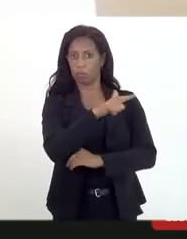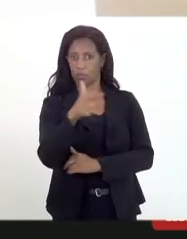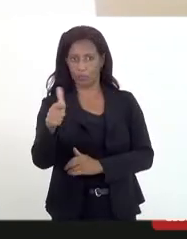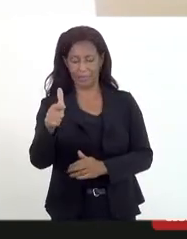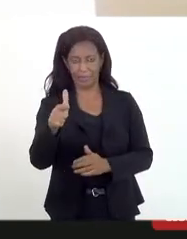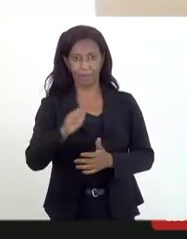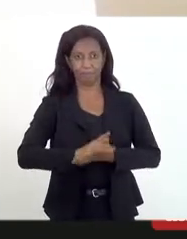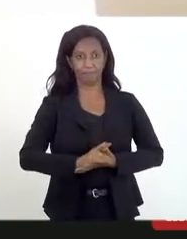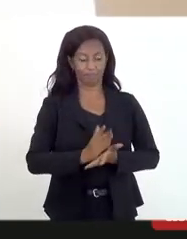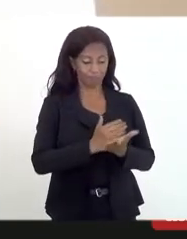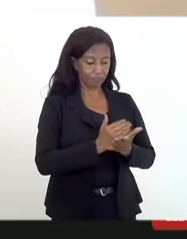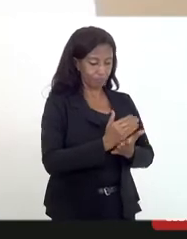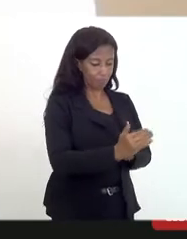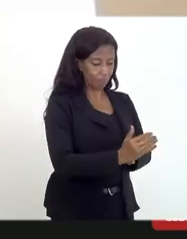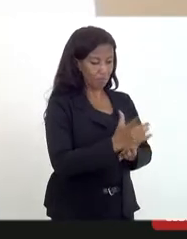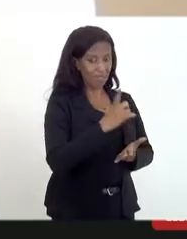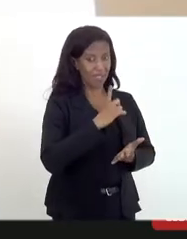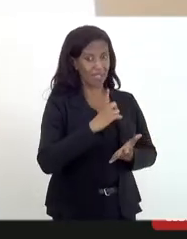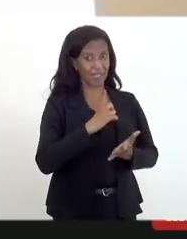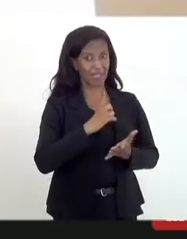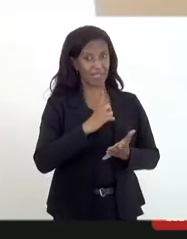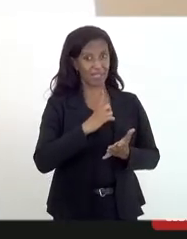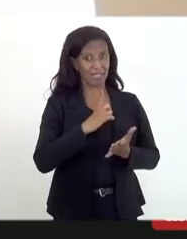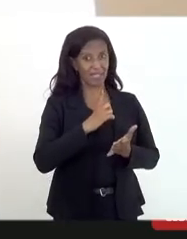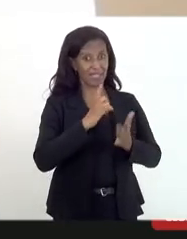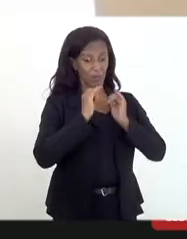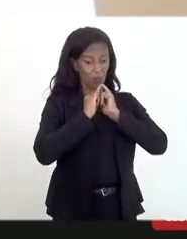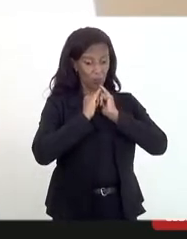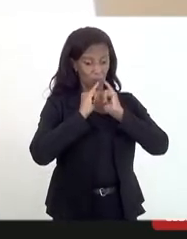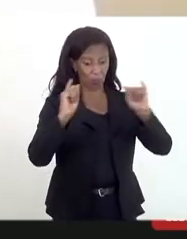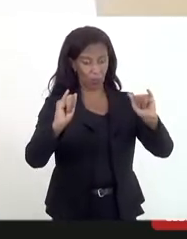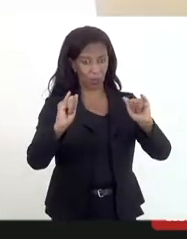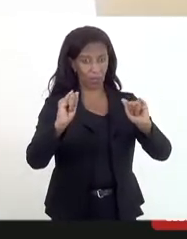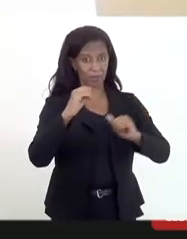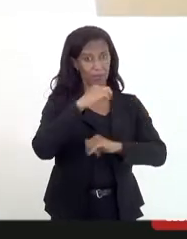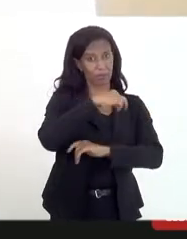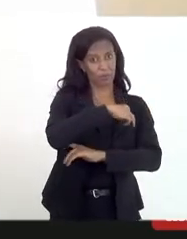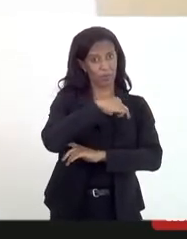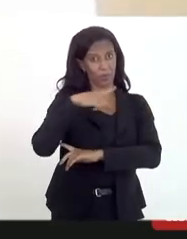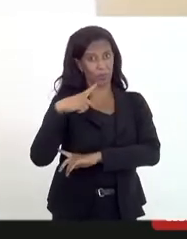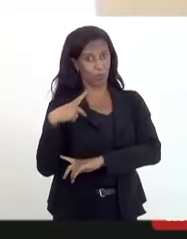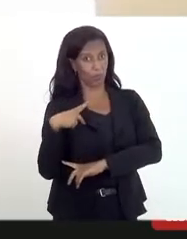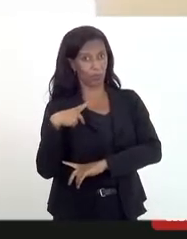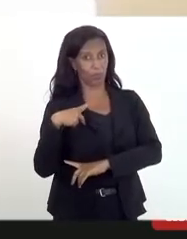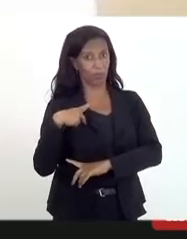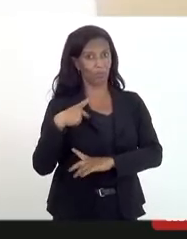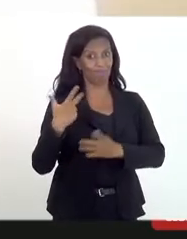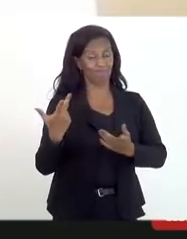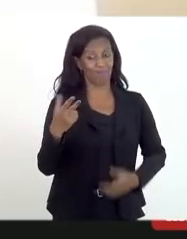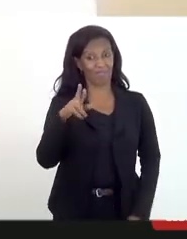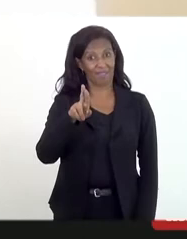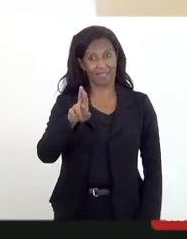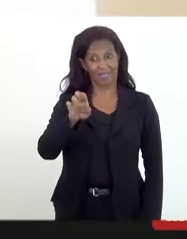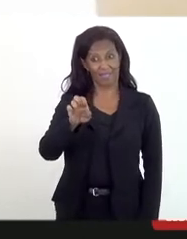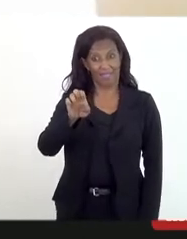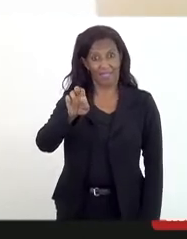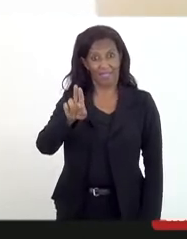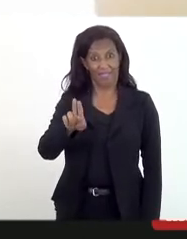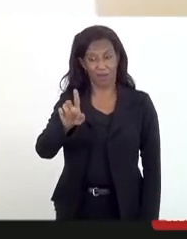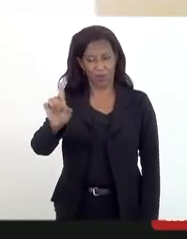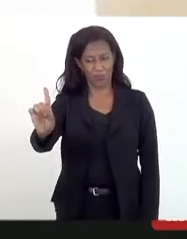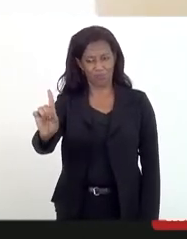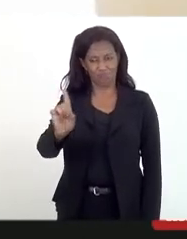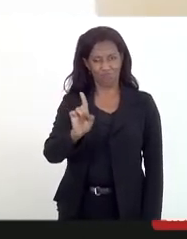momento em que existe o oferecimento da denúncia pelo Ministério Público, evidentemente, o réu vai ter acesso à